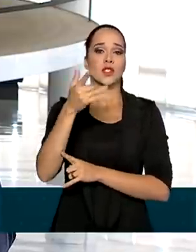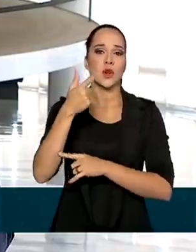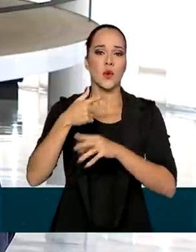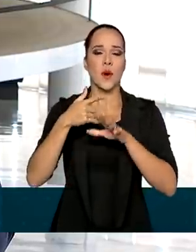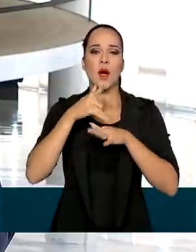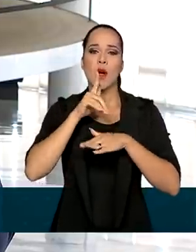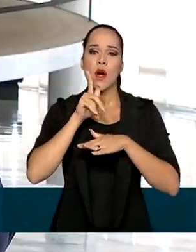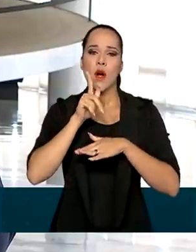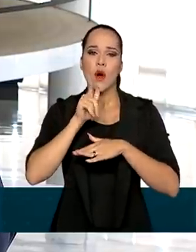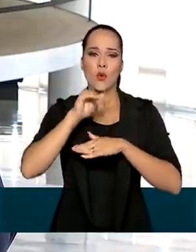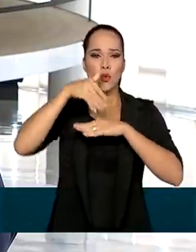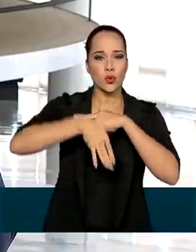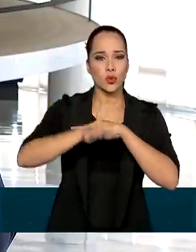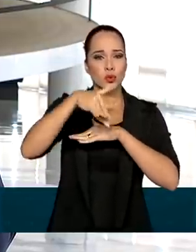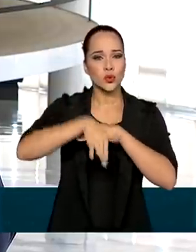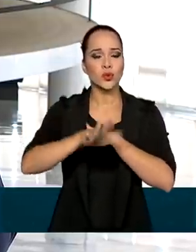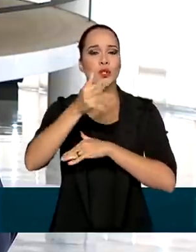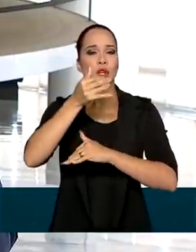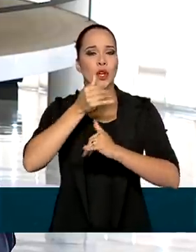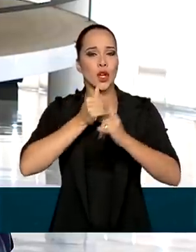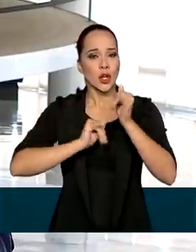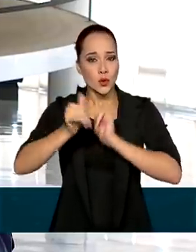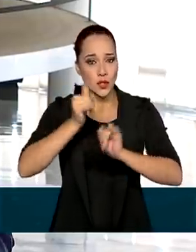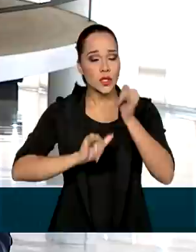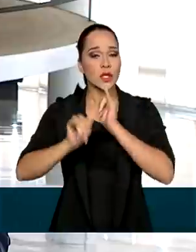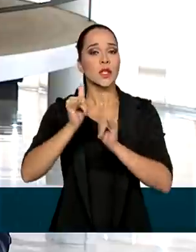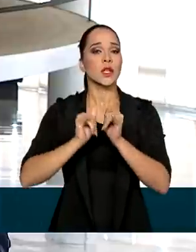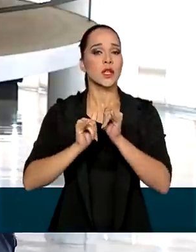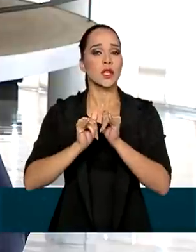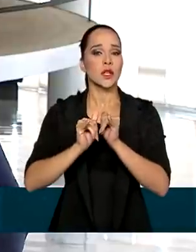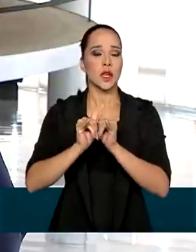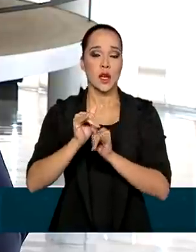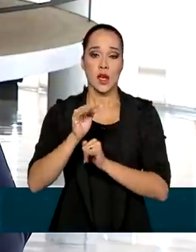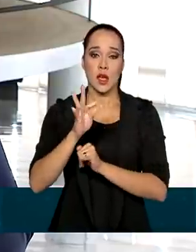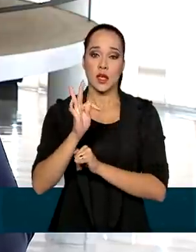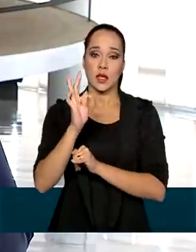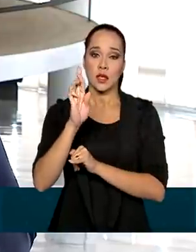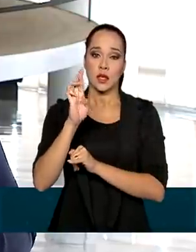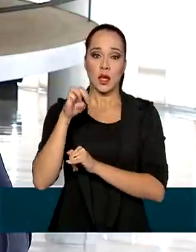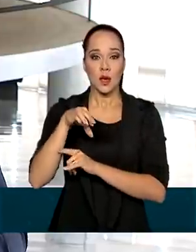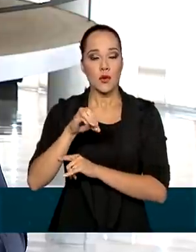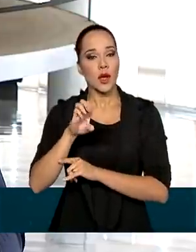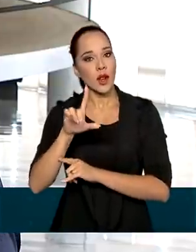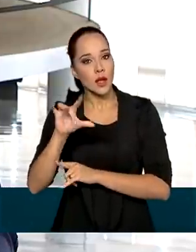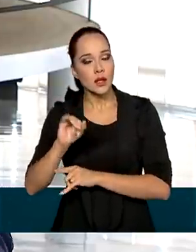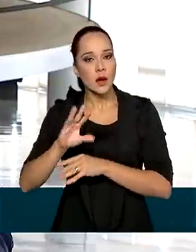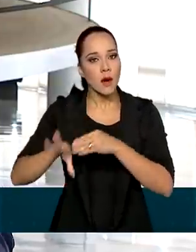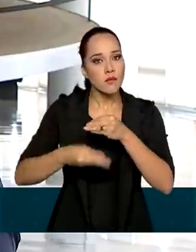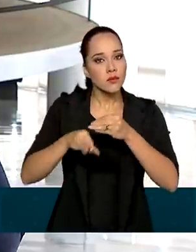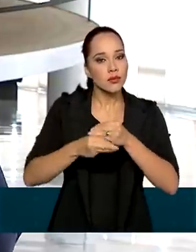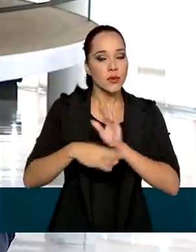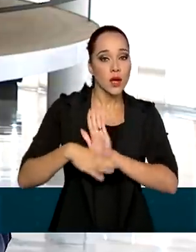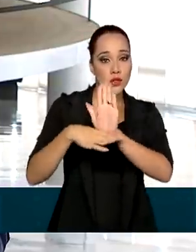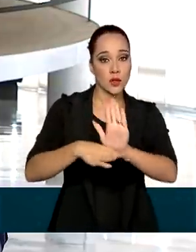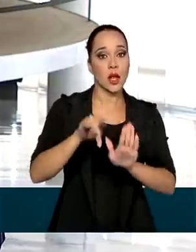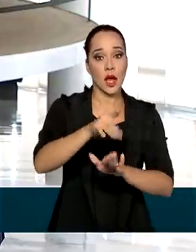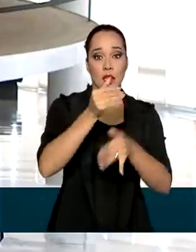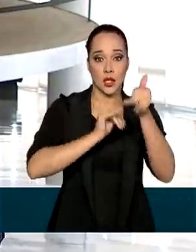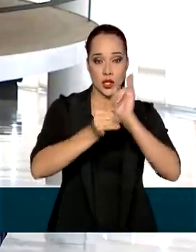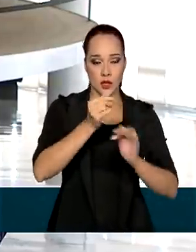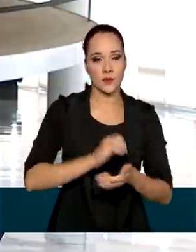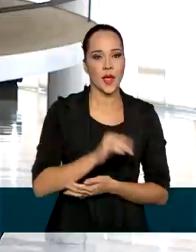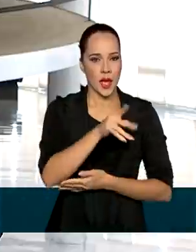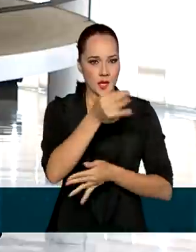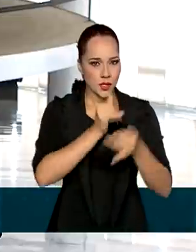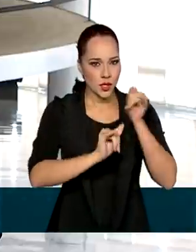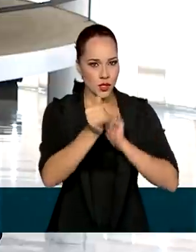mais uma vez, desculpa, exatamente para suprir a demanda de energia. Essa energia